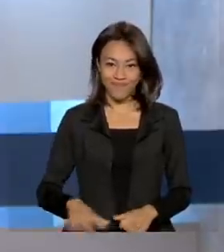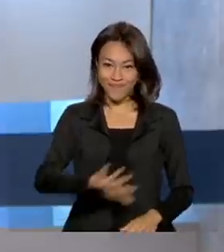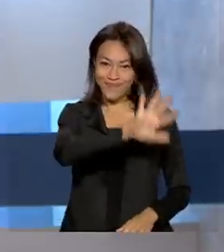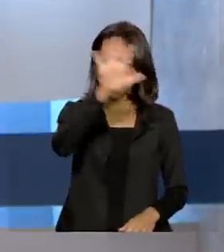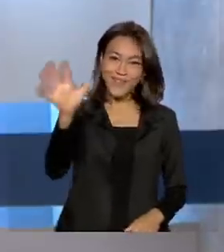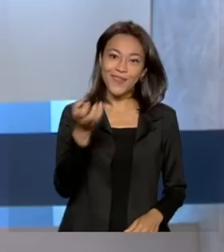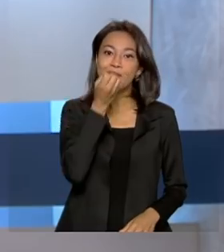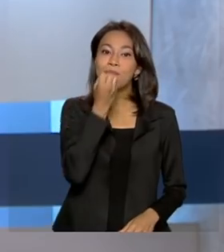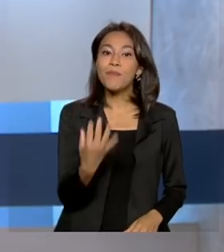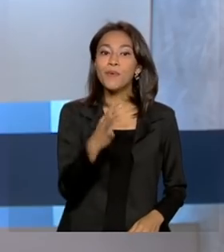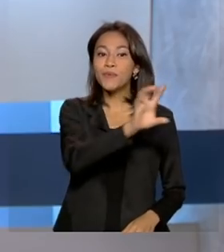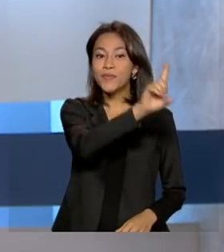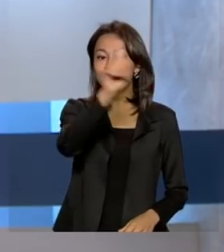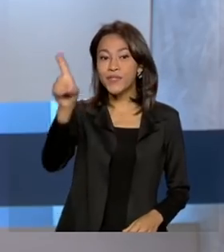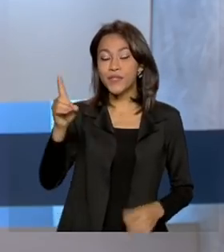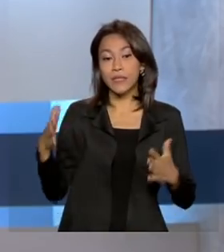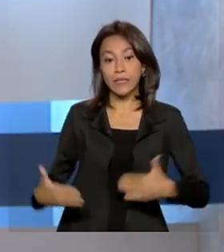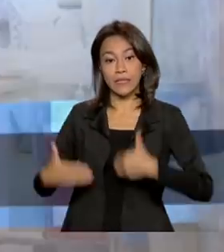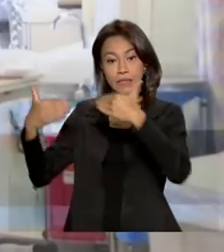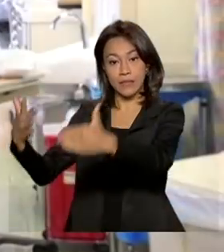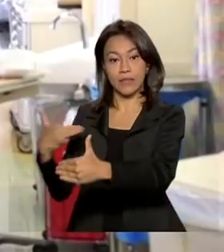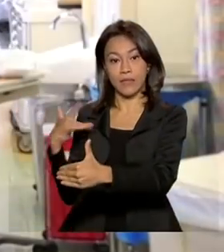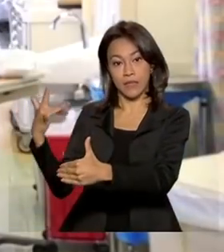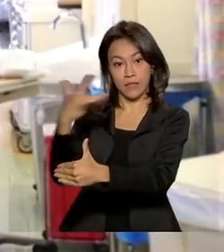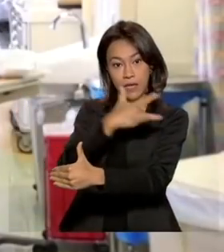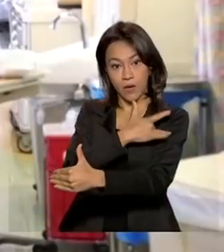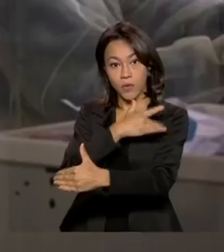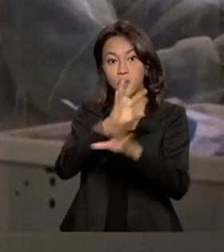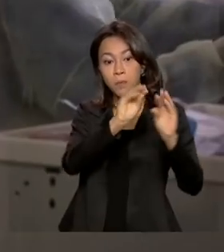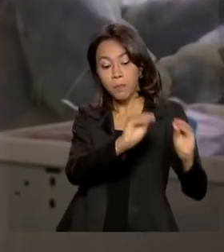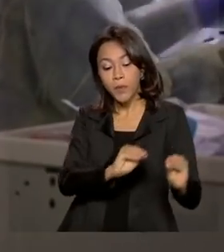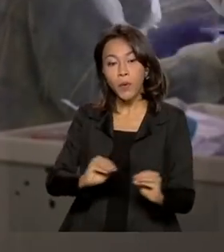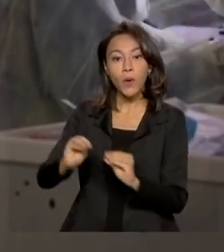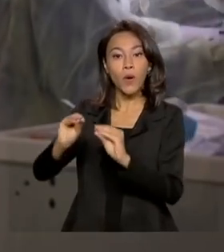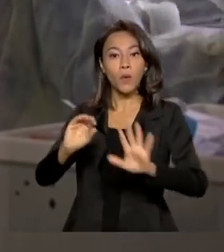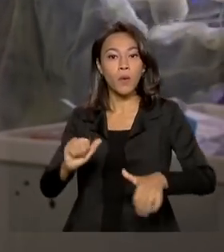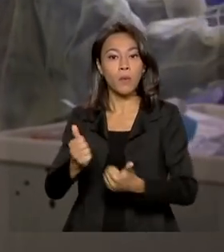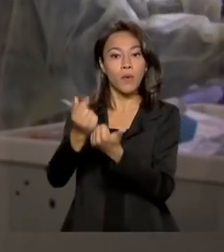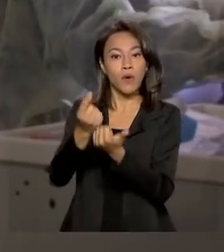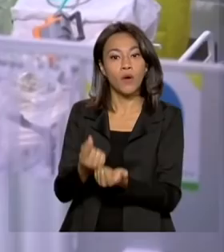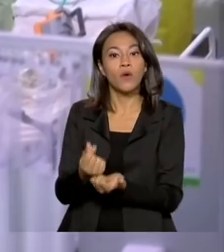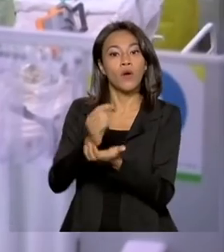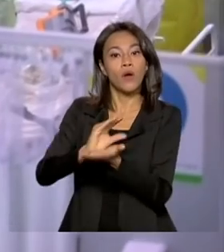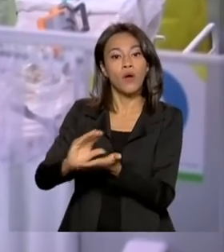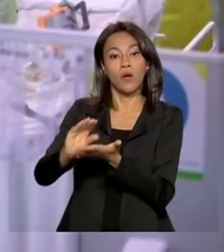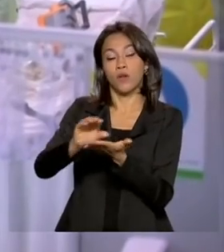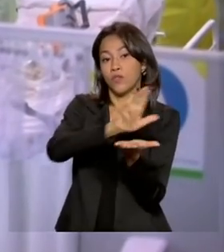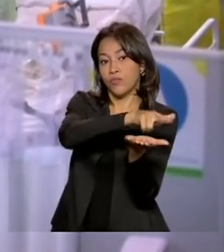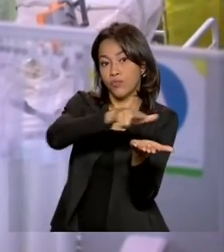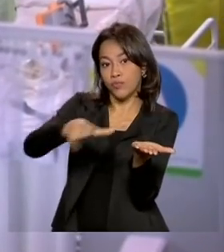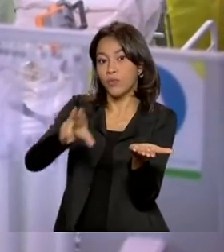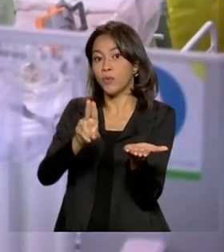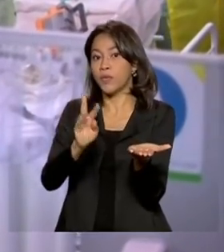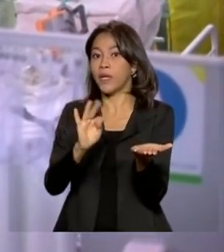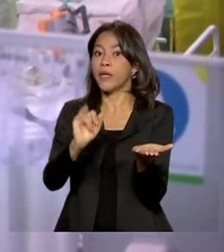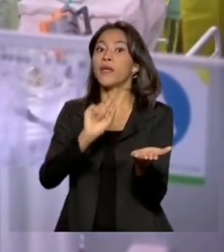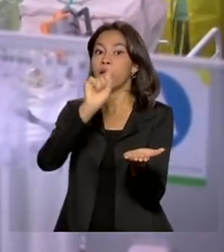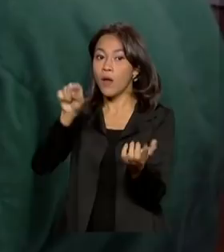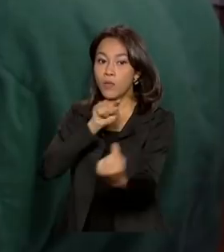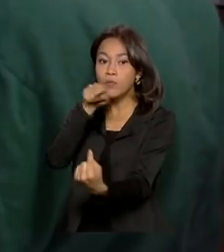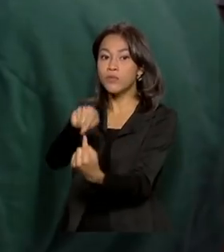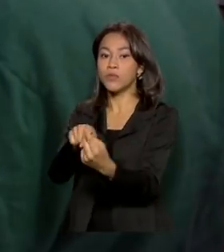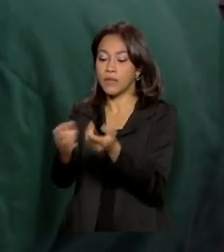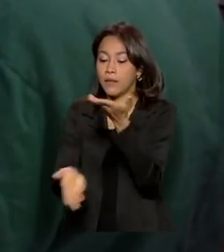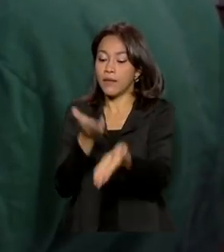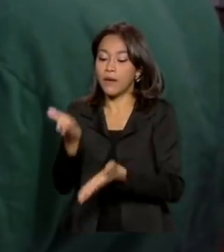Olá, bom dia. Ministério da Saúde prorroga o custeio de leitos de UTI destinados ao tratamento de